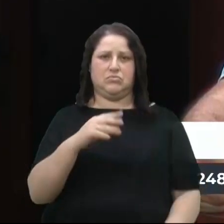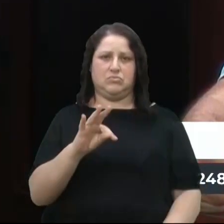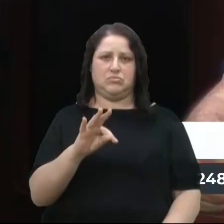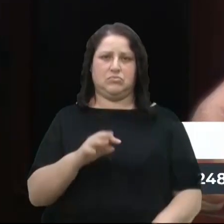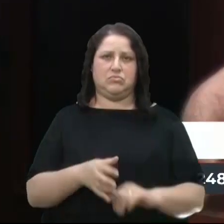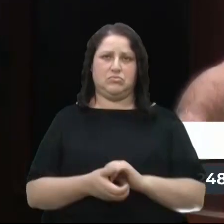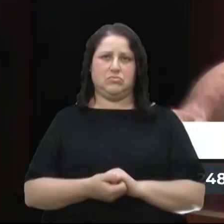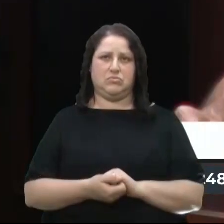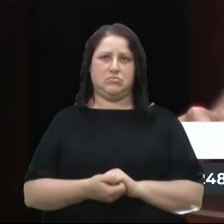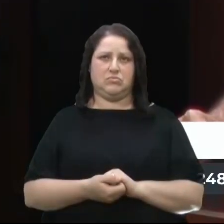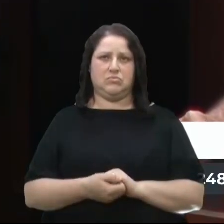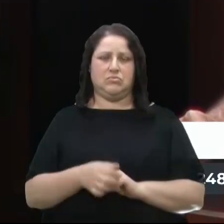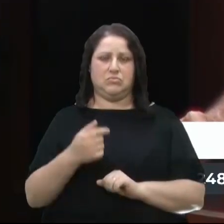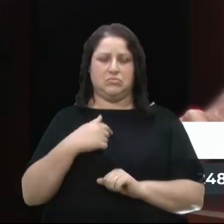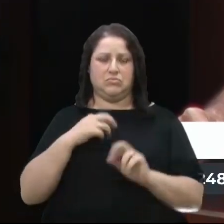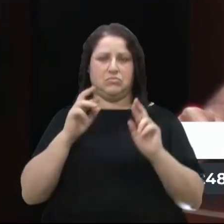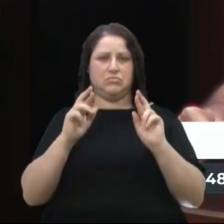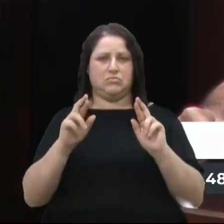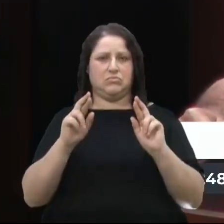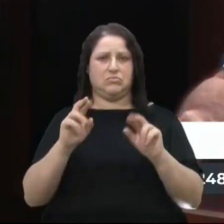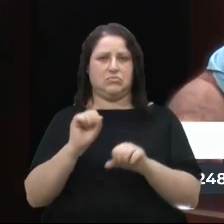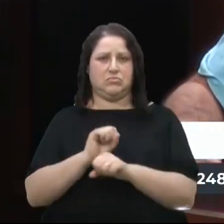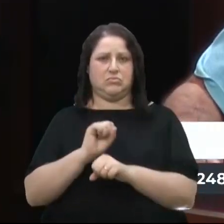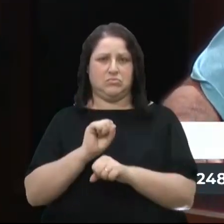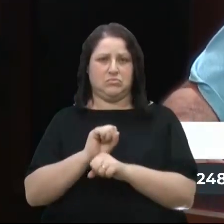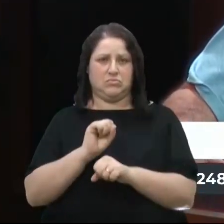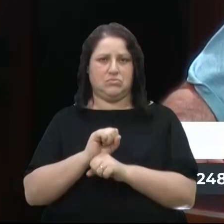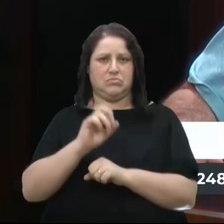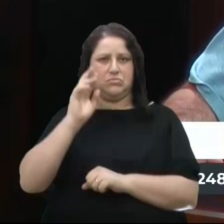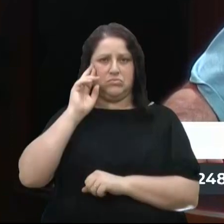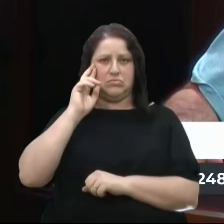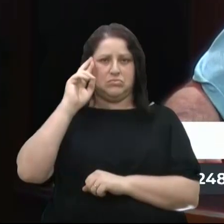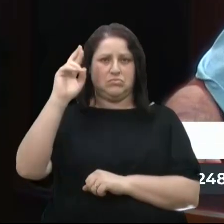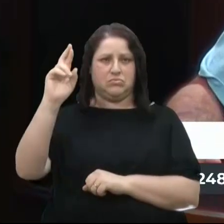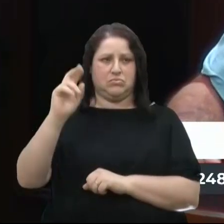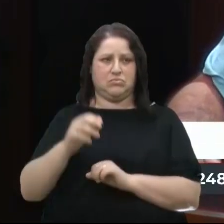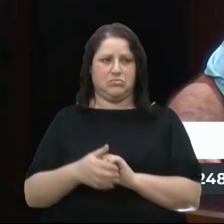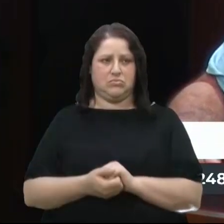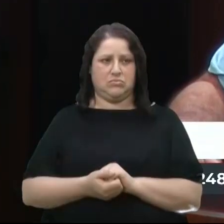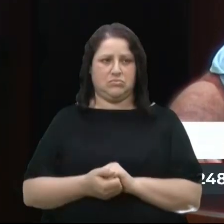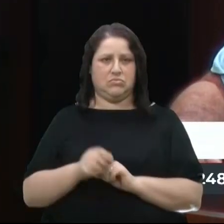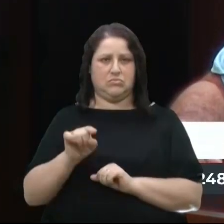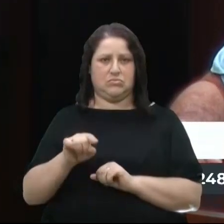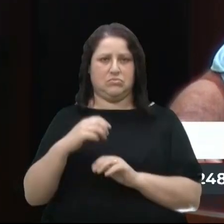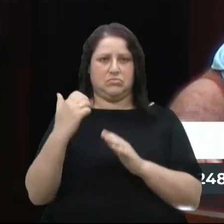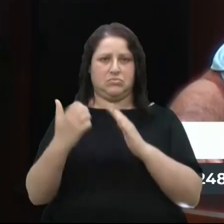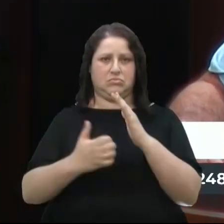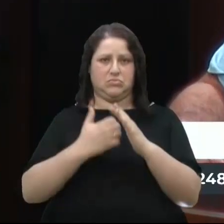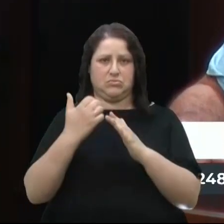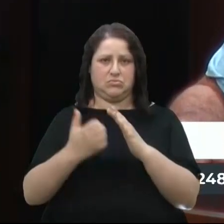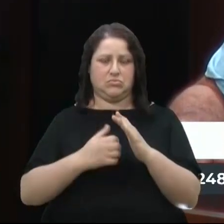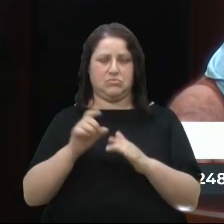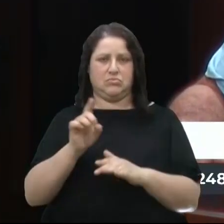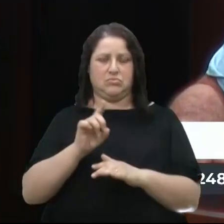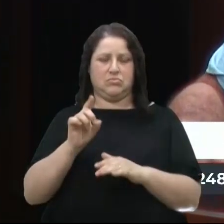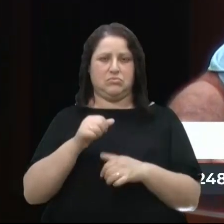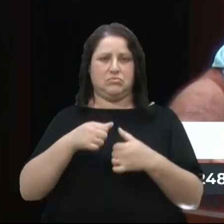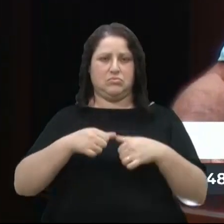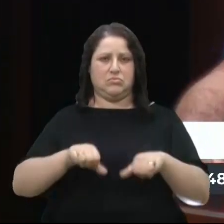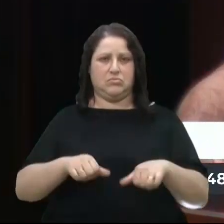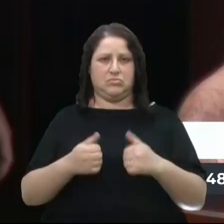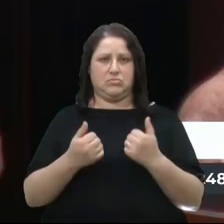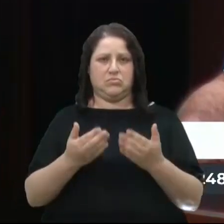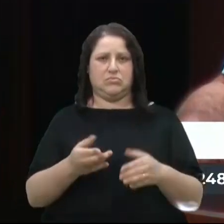Eu espero que a direção dessa empresa não esteja